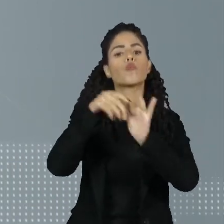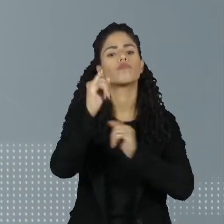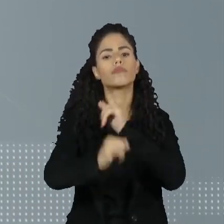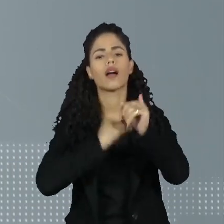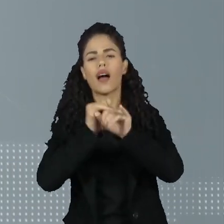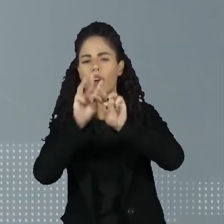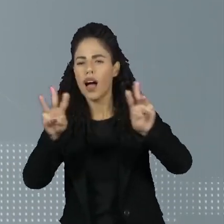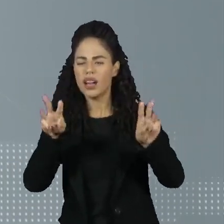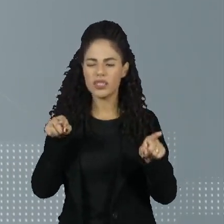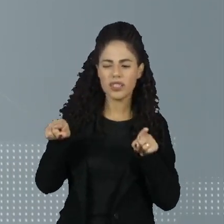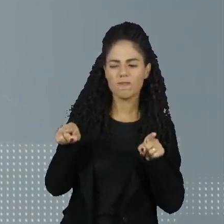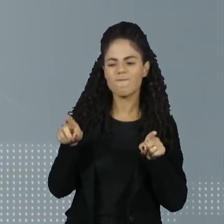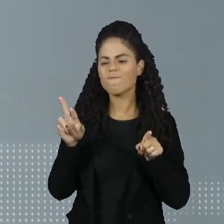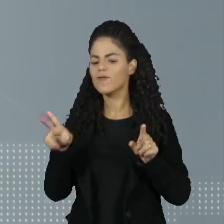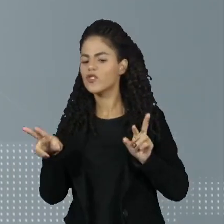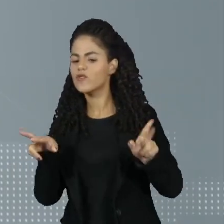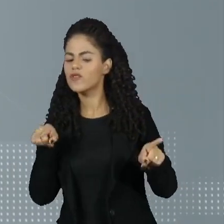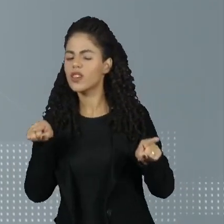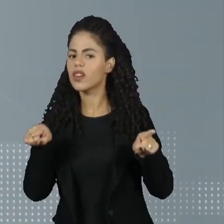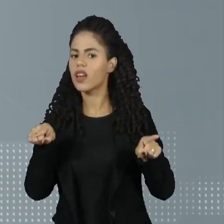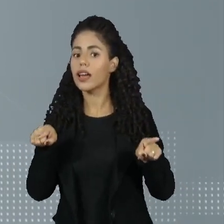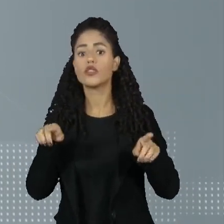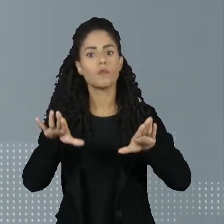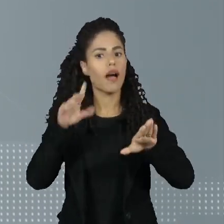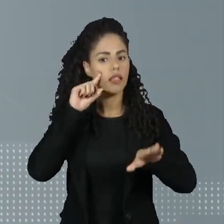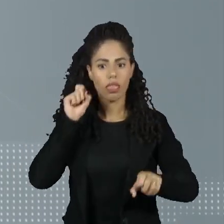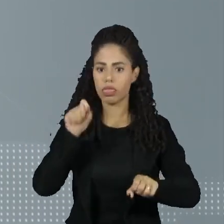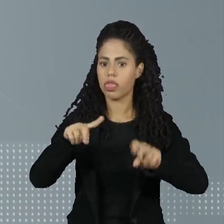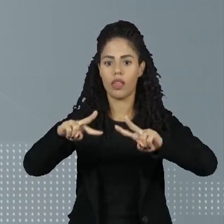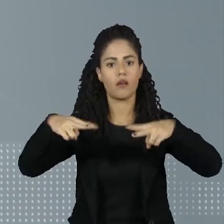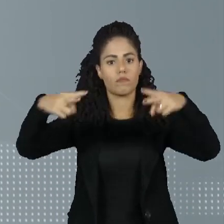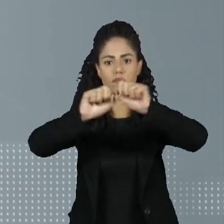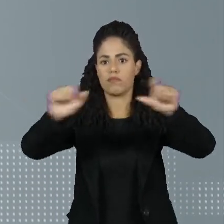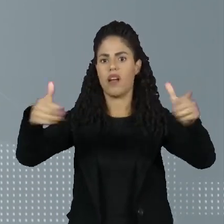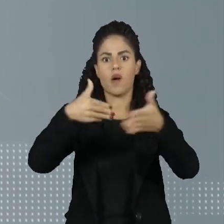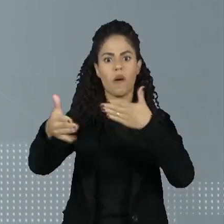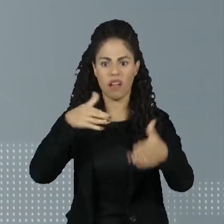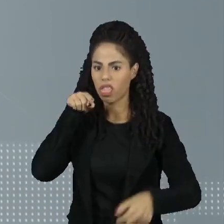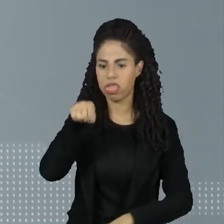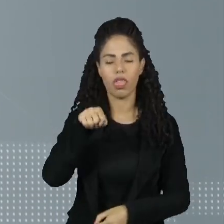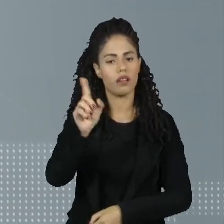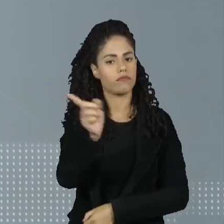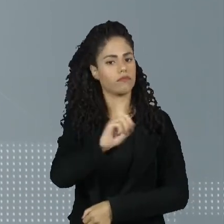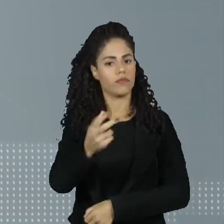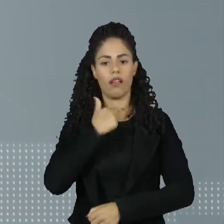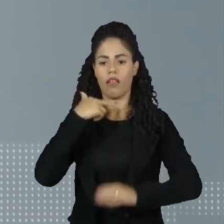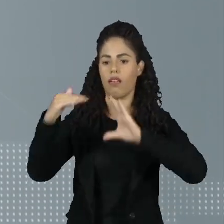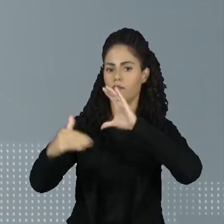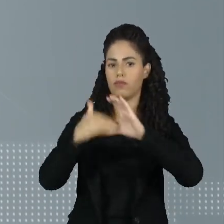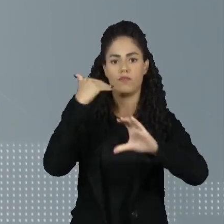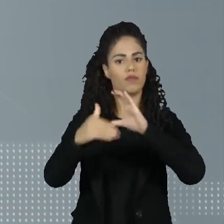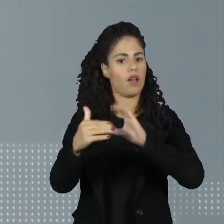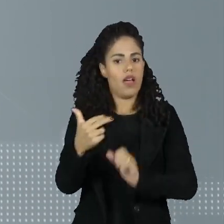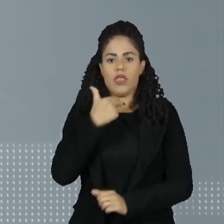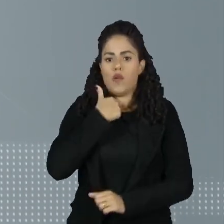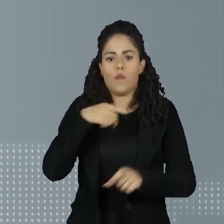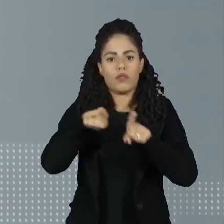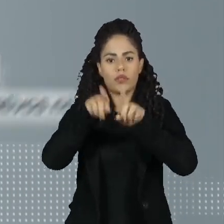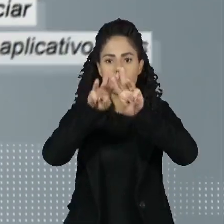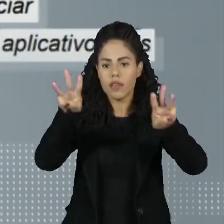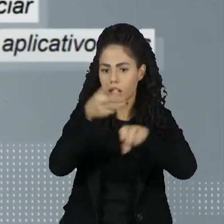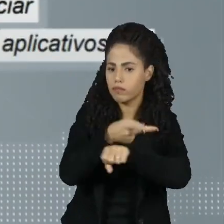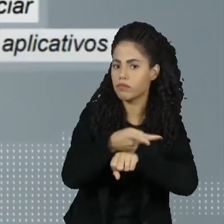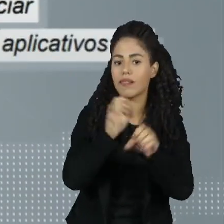pequenas diferenças dos originais. Não clicar em links enviados por e-mail, mensagens de texto ou sites de